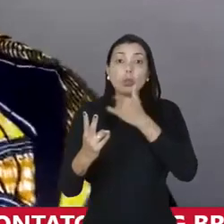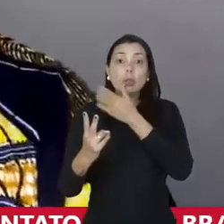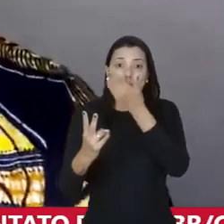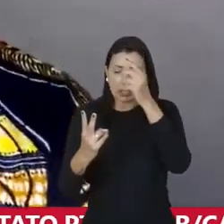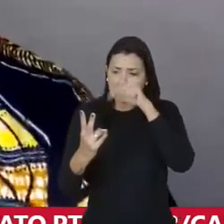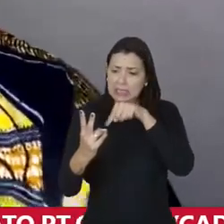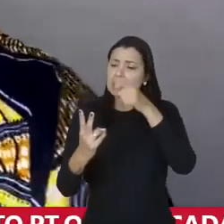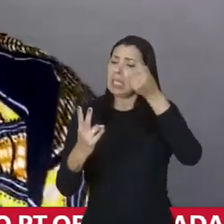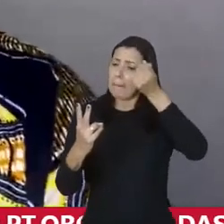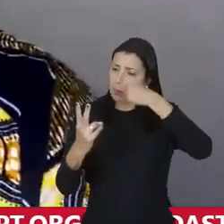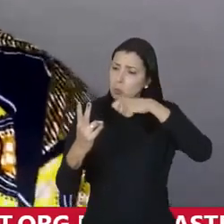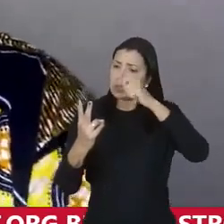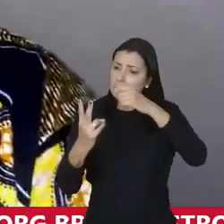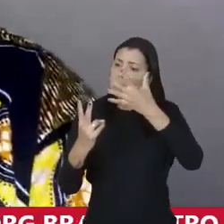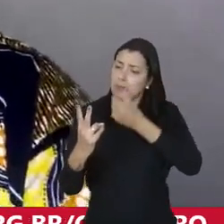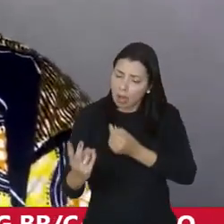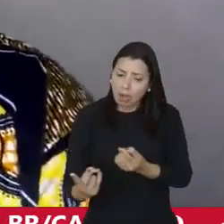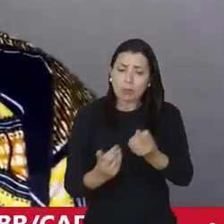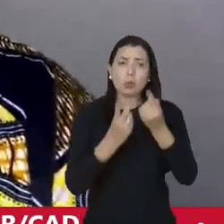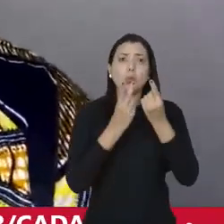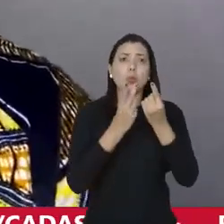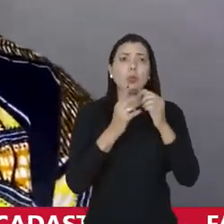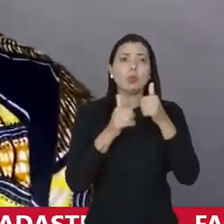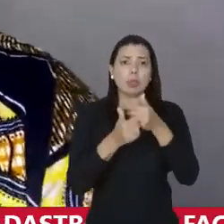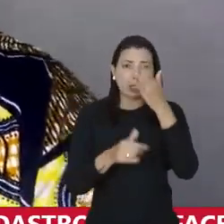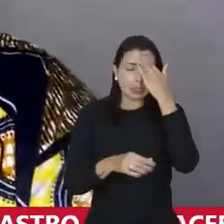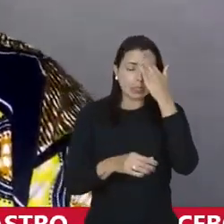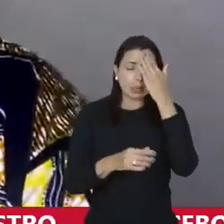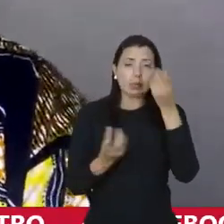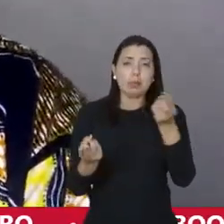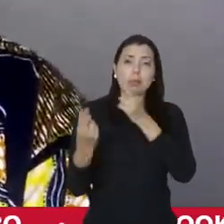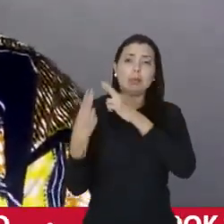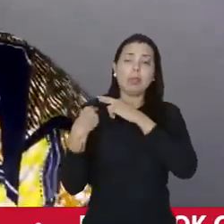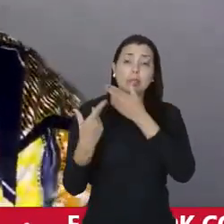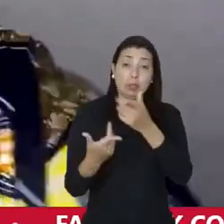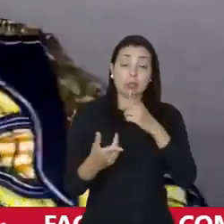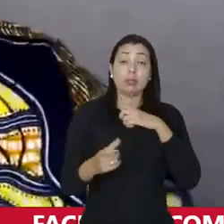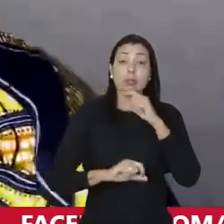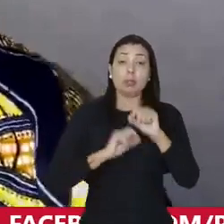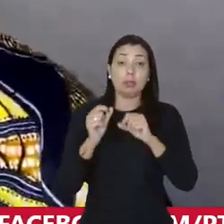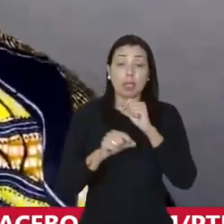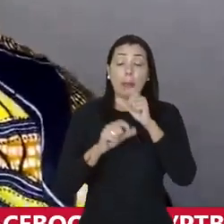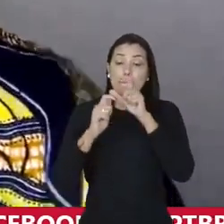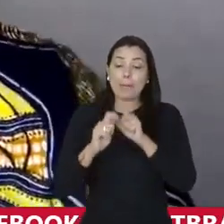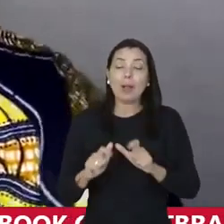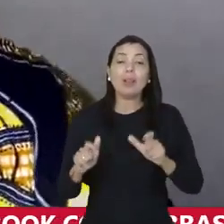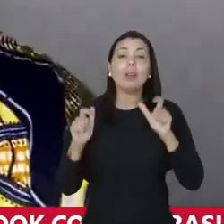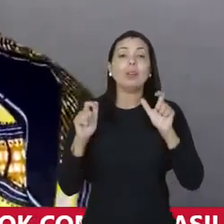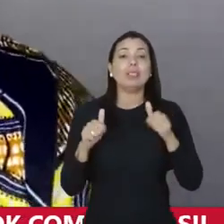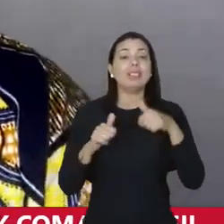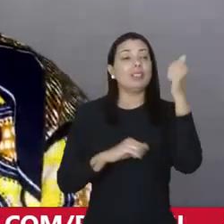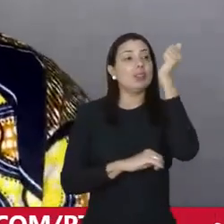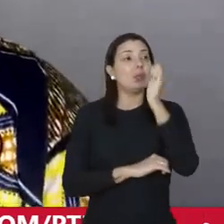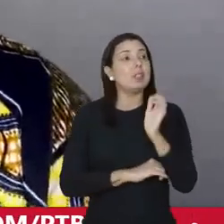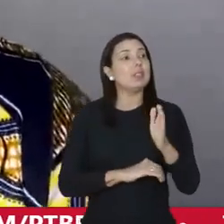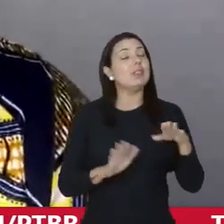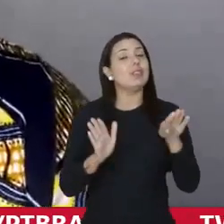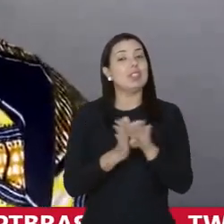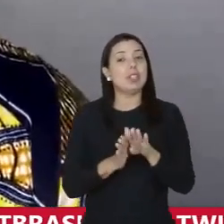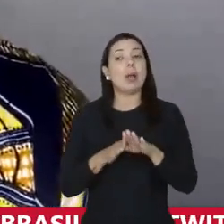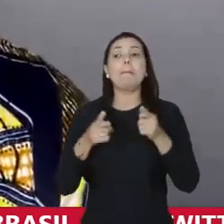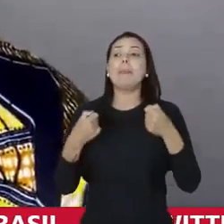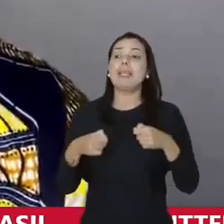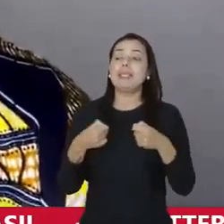e dizer é possível, vamos juntos. Porque a gente sabe que a responsabilidade que a gente tem é muito maior. E o Brasil que está por vir ele